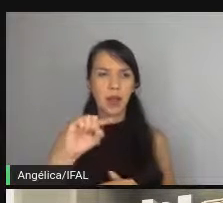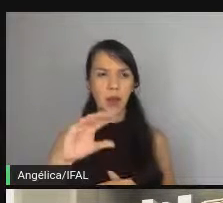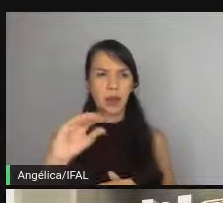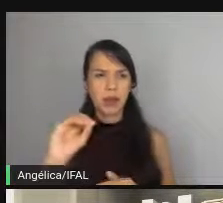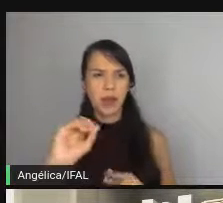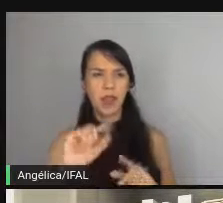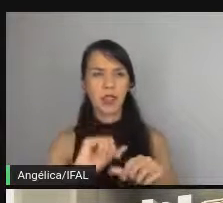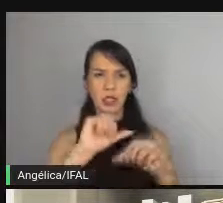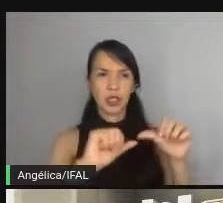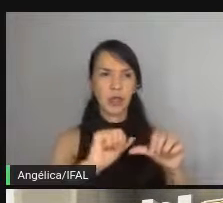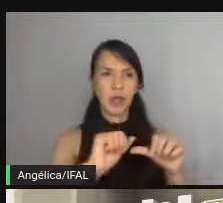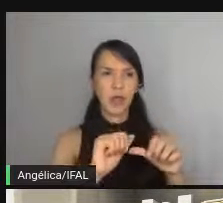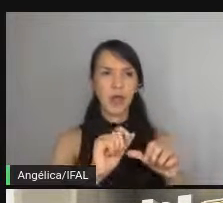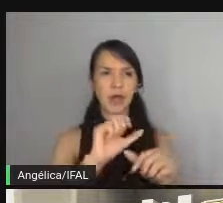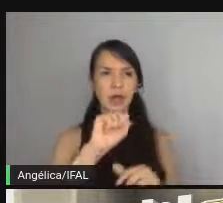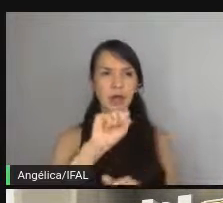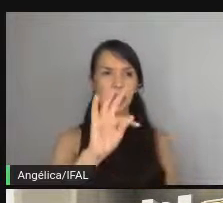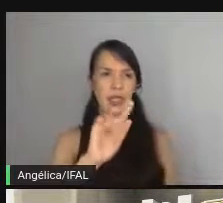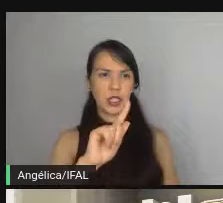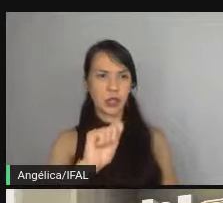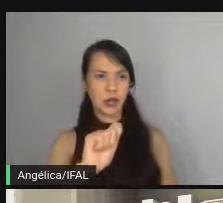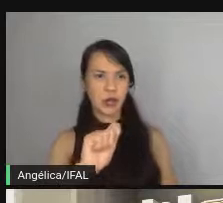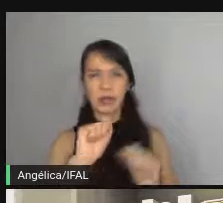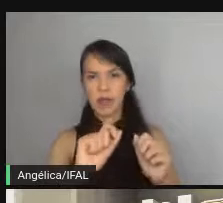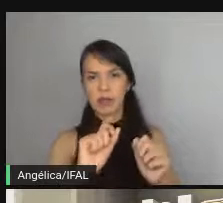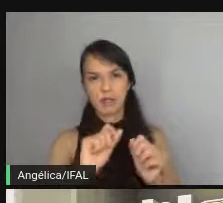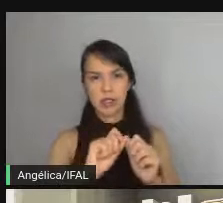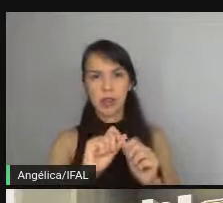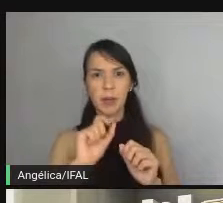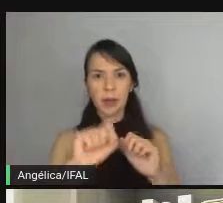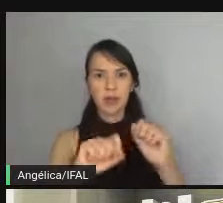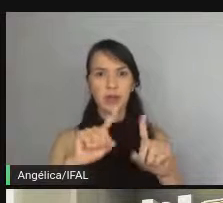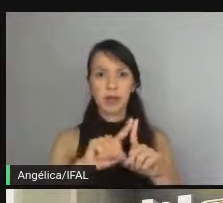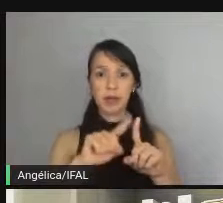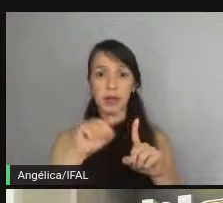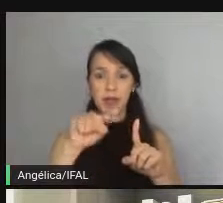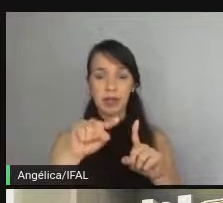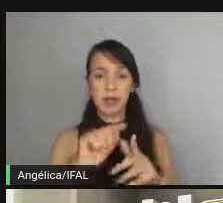string a gente decide se quiser pode ser a gente pode fazer assim também